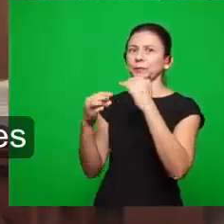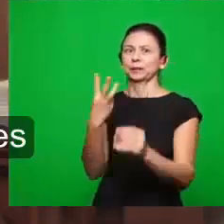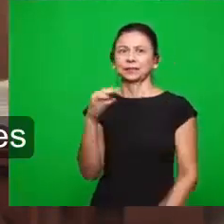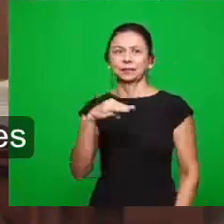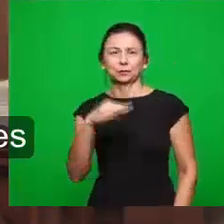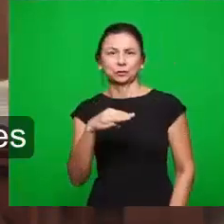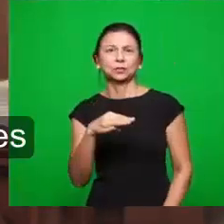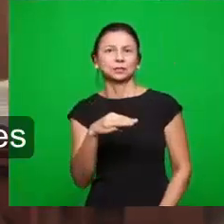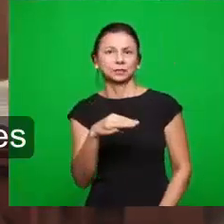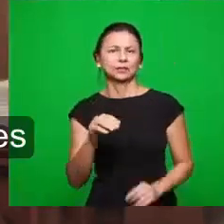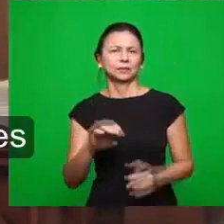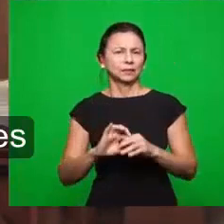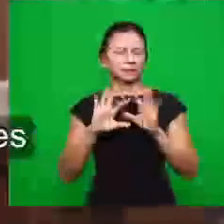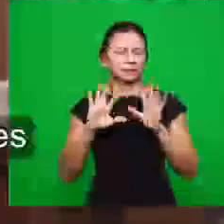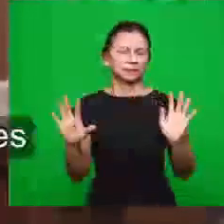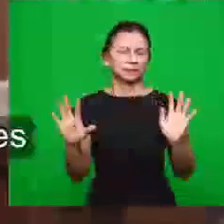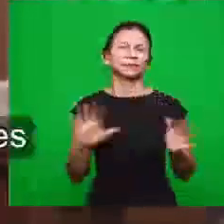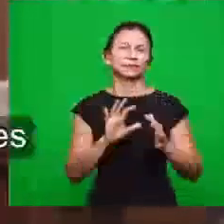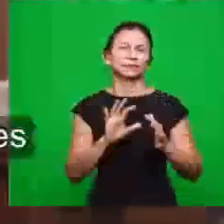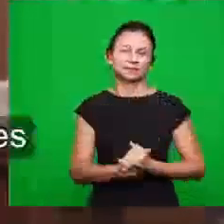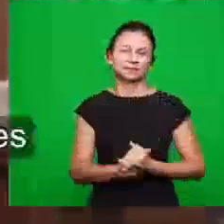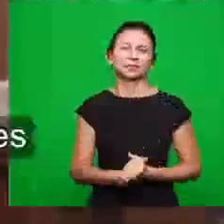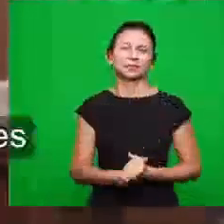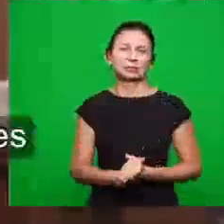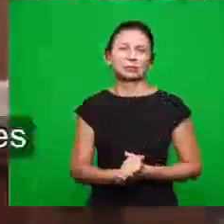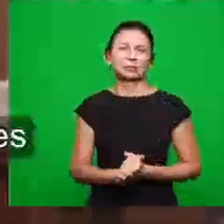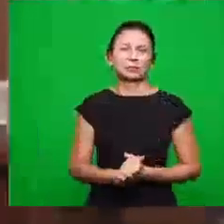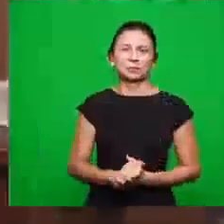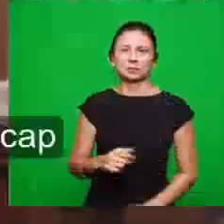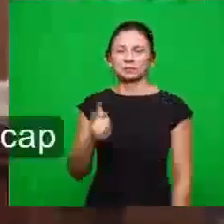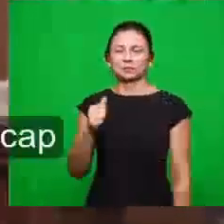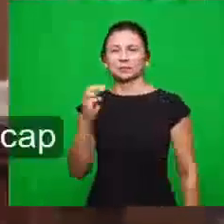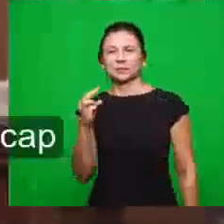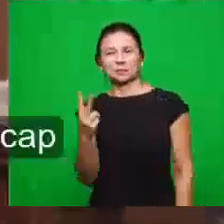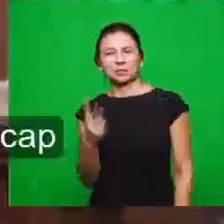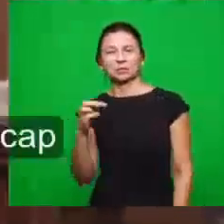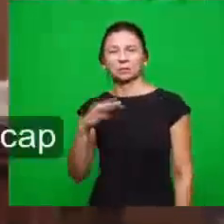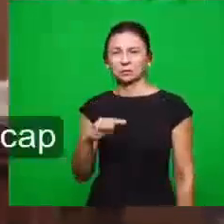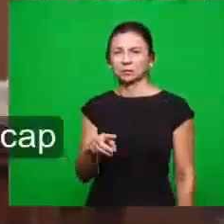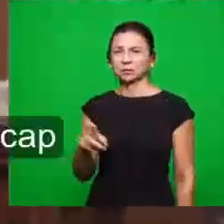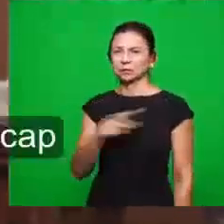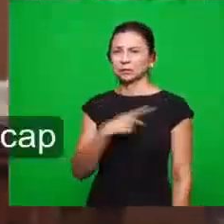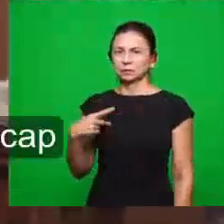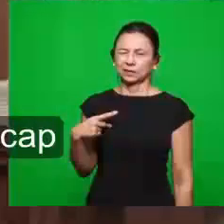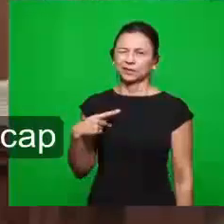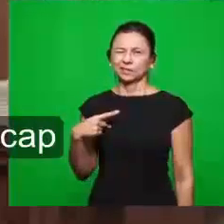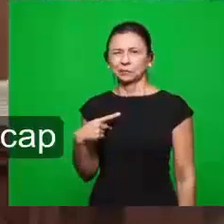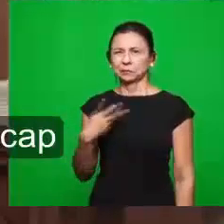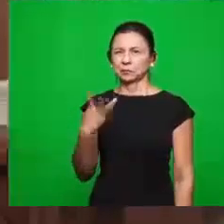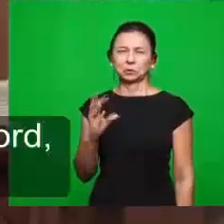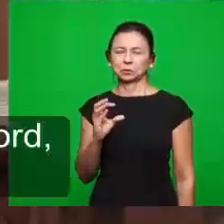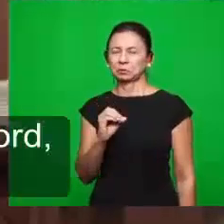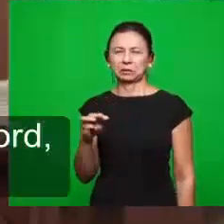cada um. Então, deixa eu falar aí. Bota cinco para falar. Quinze minutos. E o pastor faz um arrematezinho de mais uns